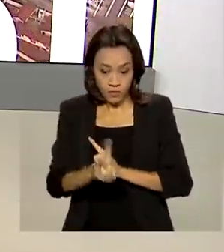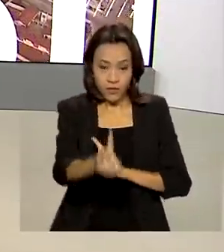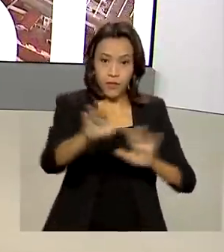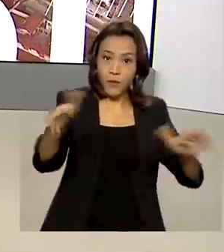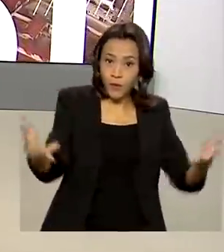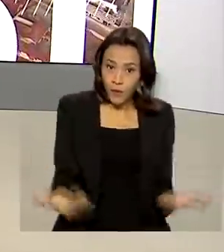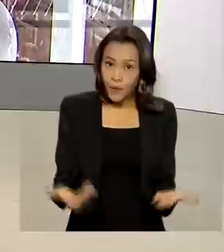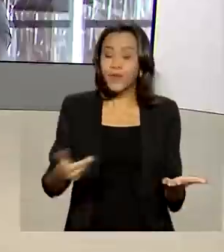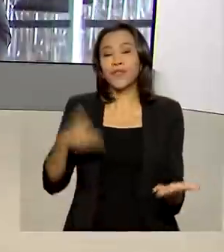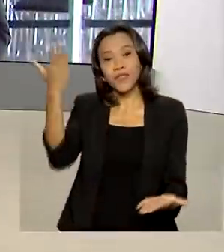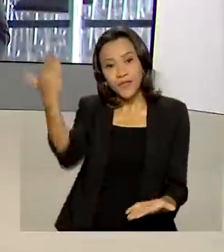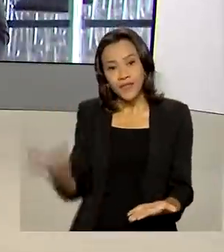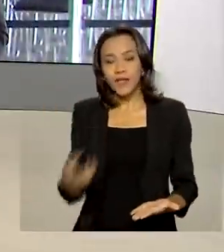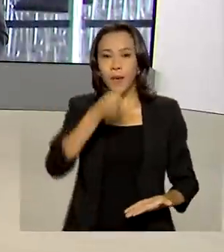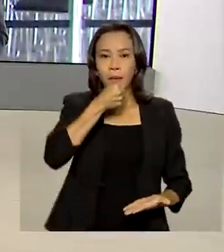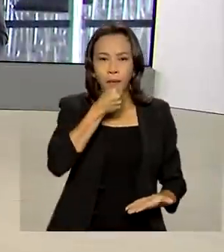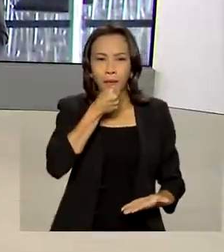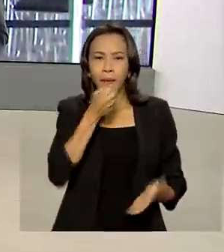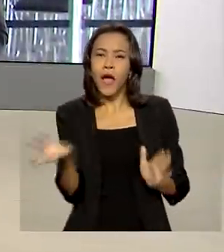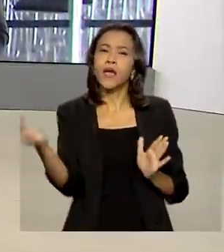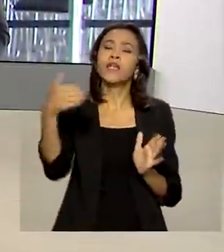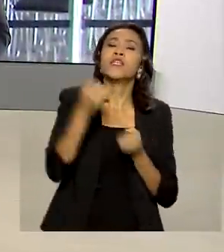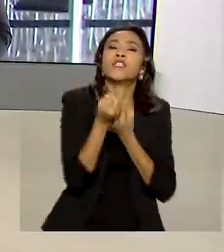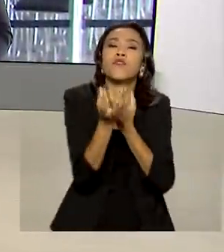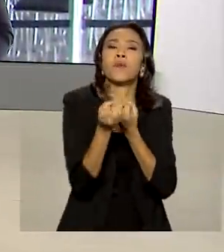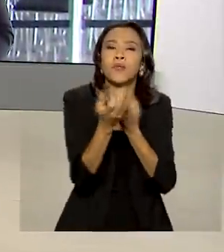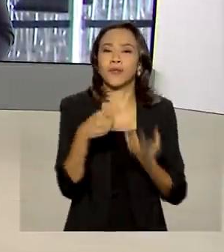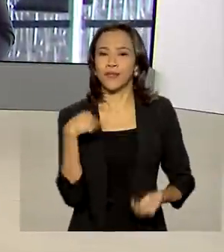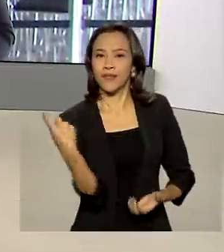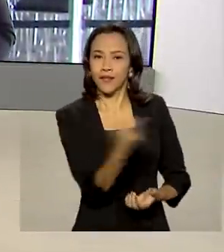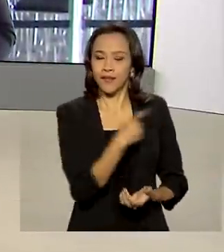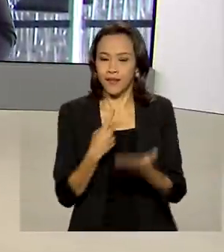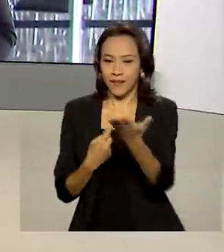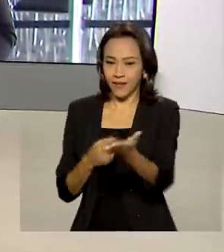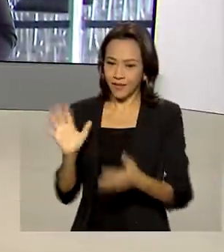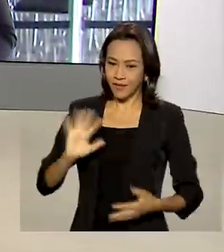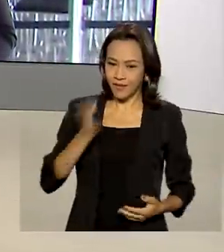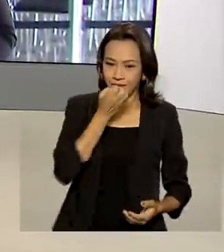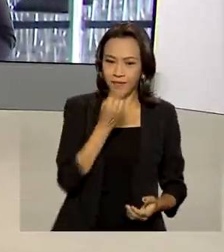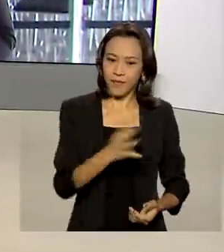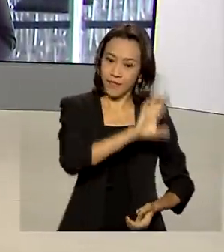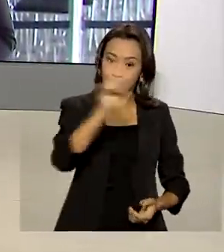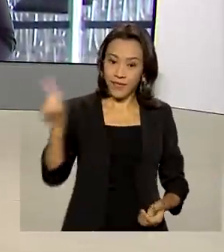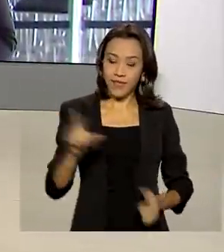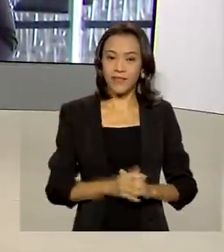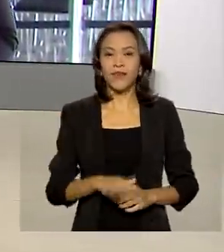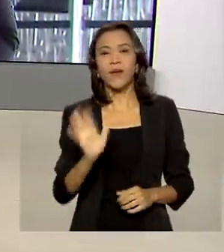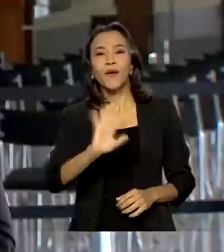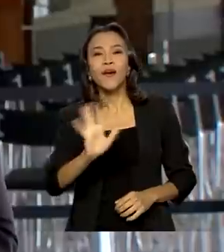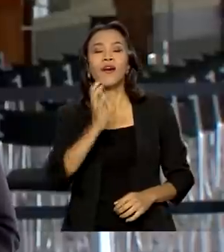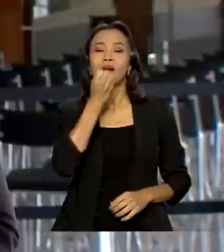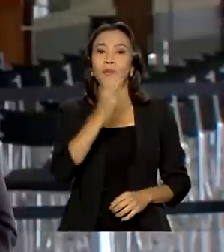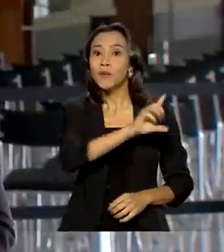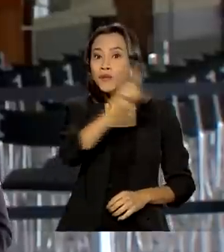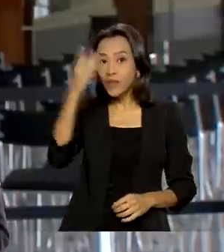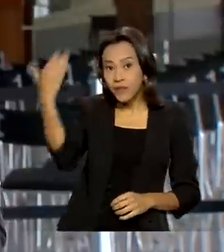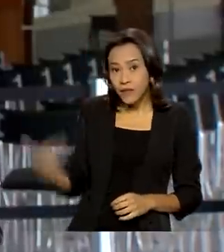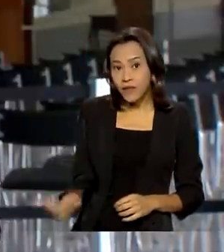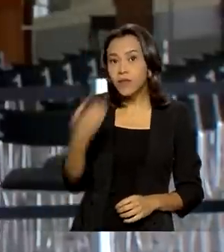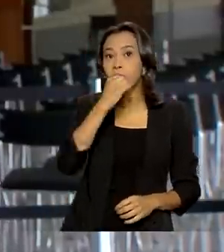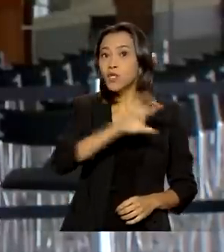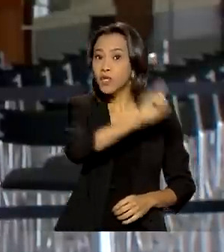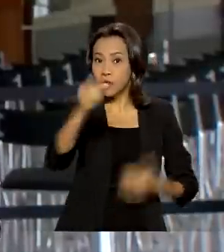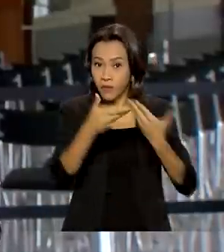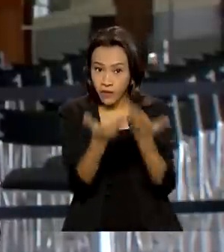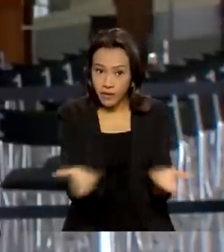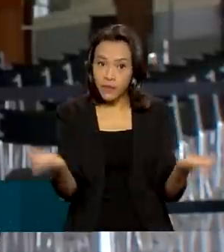a repórter Márcia Fernandes traz as últimas informações para a gente. Oi, Márcia, bom dia para você. Oi, Roberto, bom dia para você. Bom dia a todos que nos acompanham.